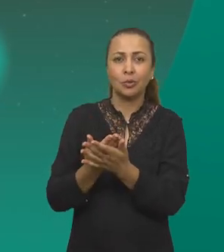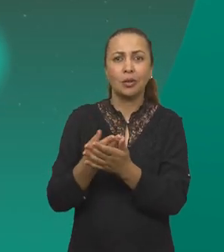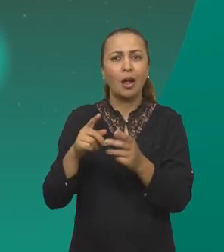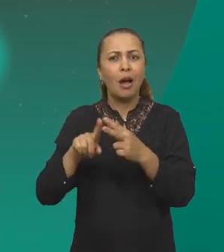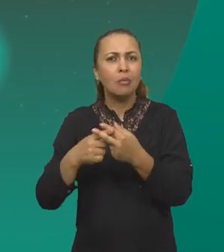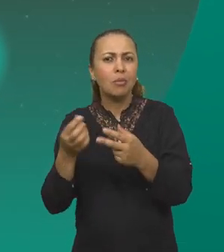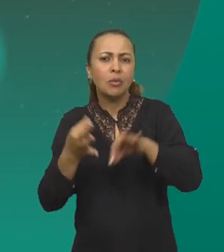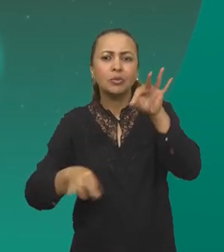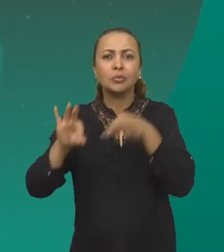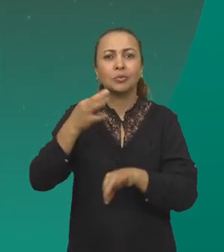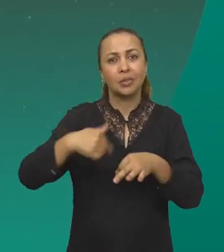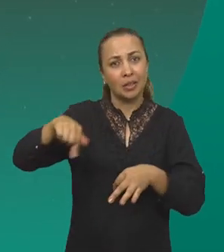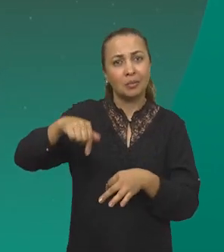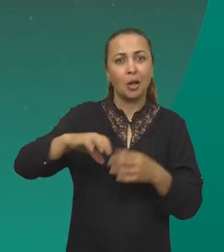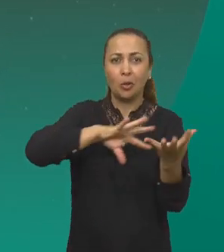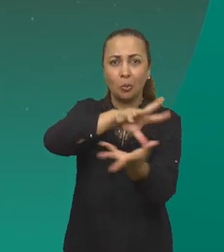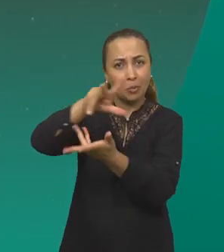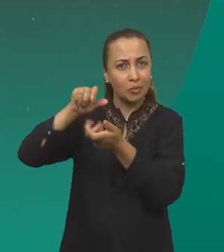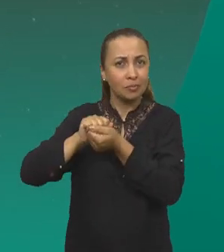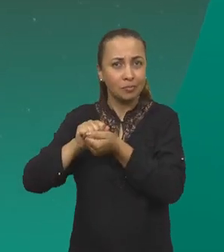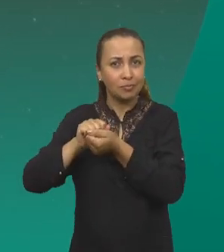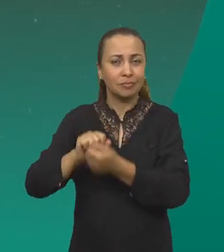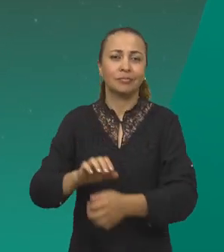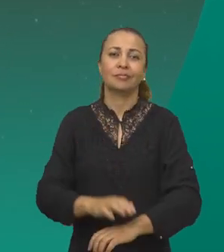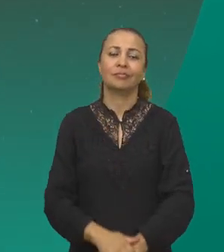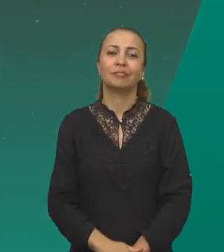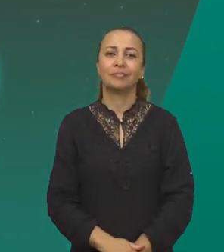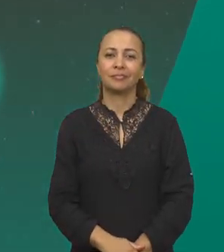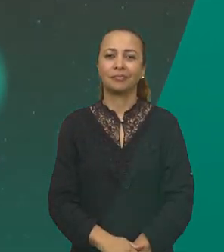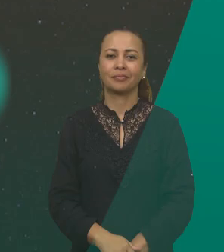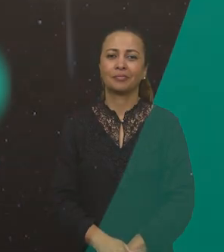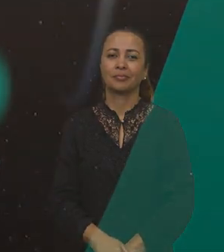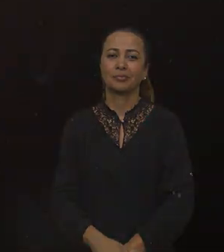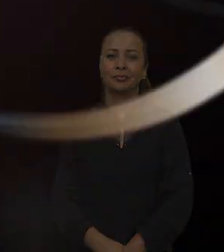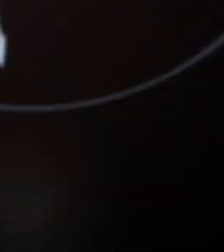que estudam as propriedades químicas dos exoplanetas.